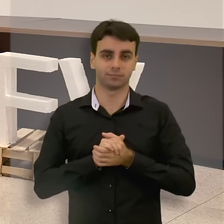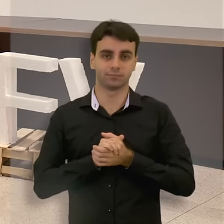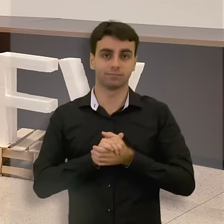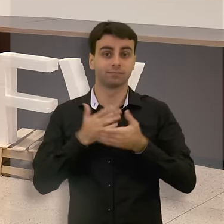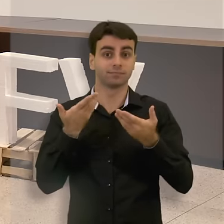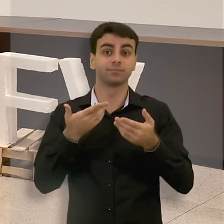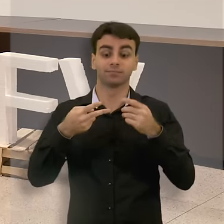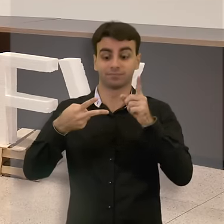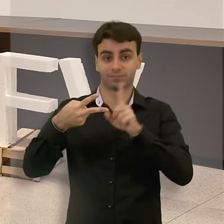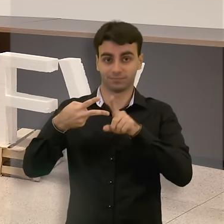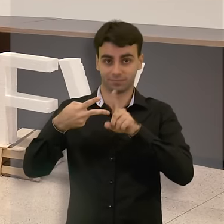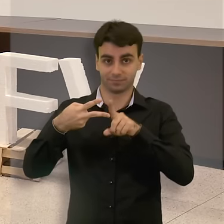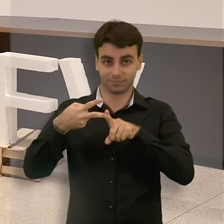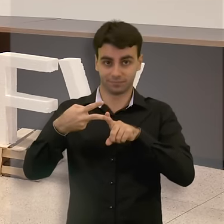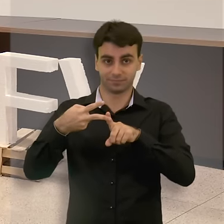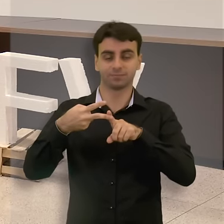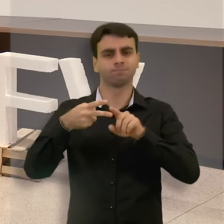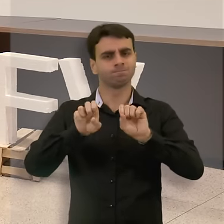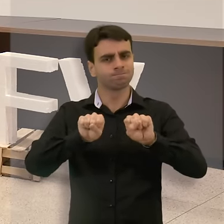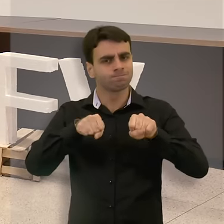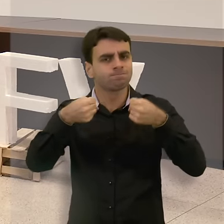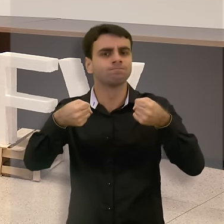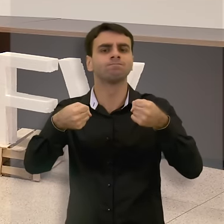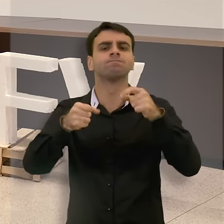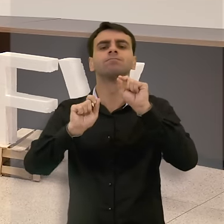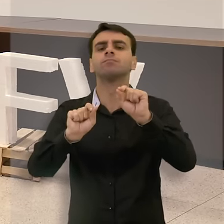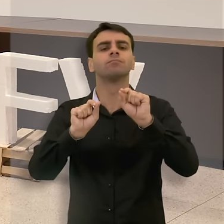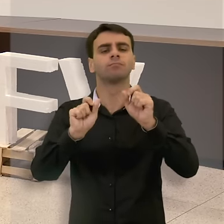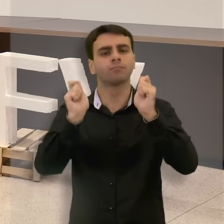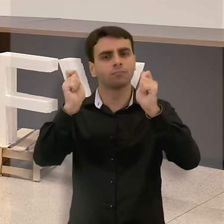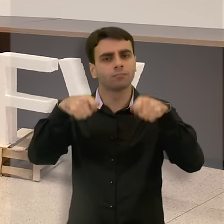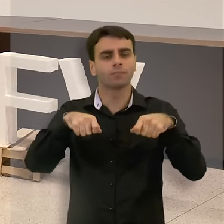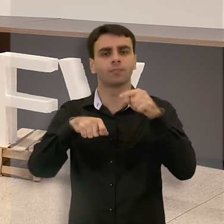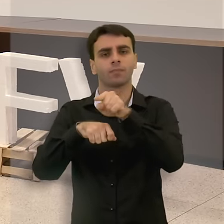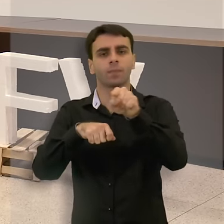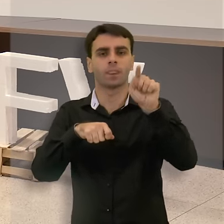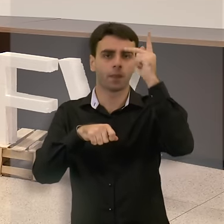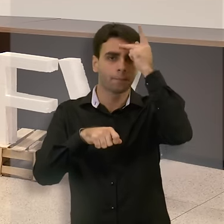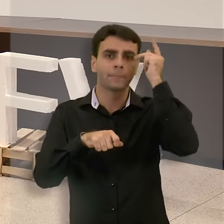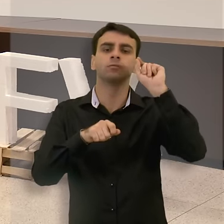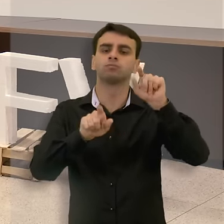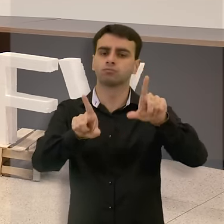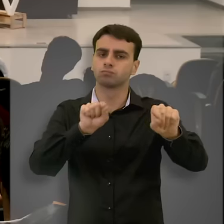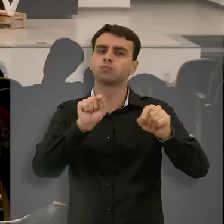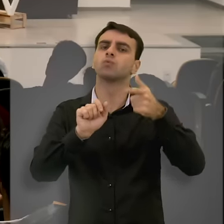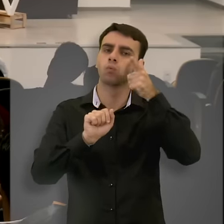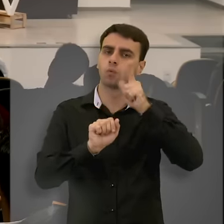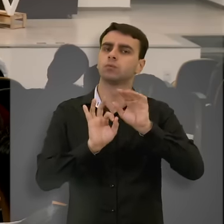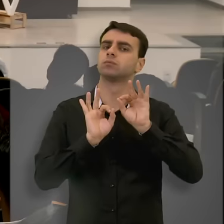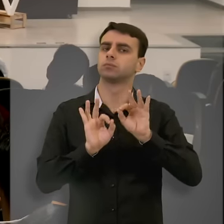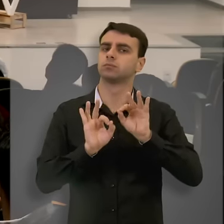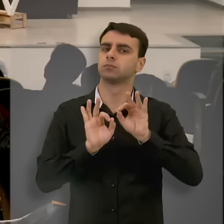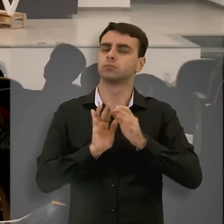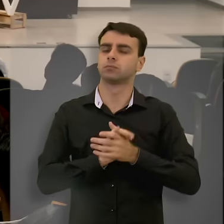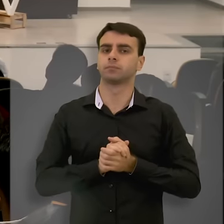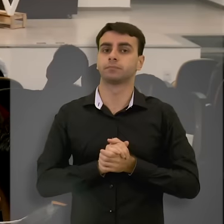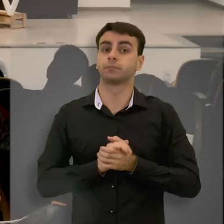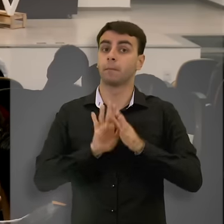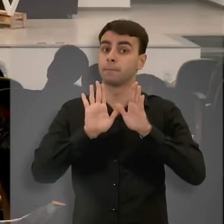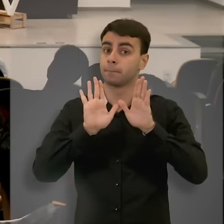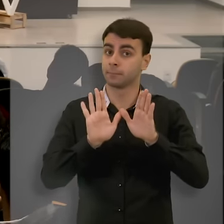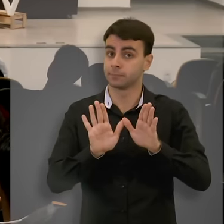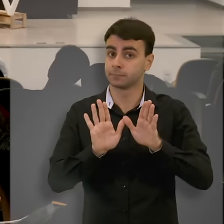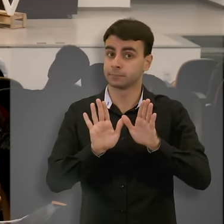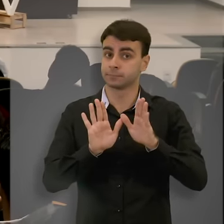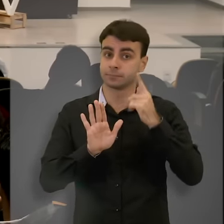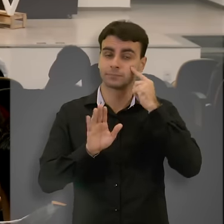Segundo ponto, fortalecer a capacidade das pessoas de fazerem escolhas. Agora,